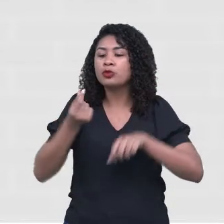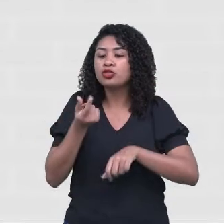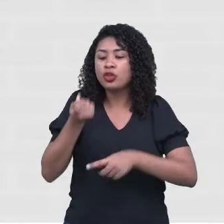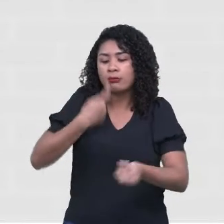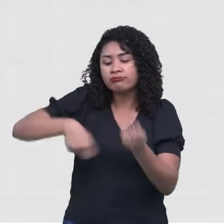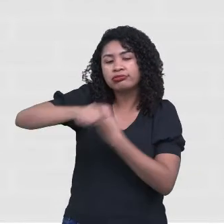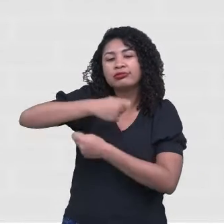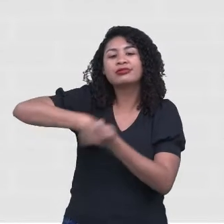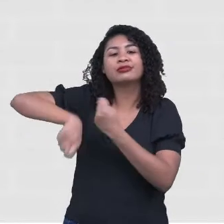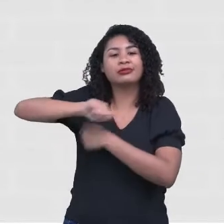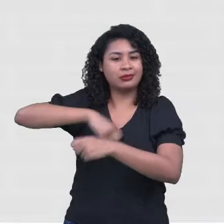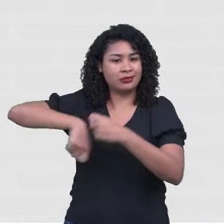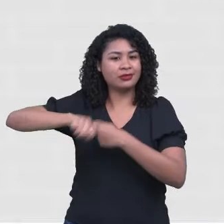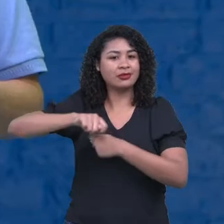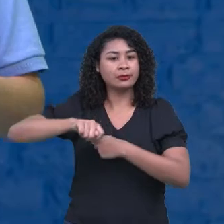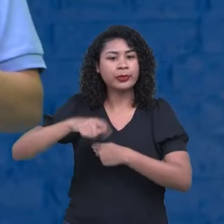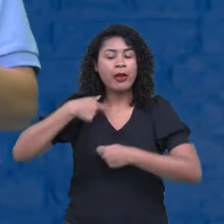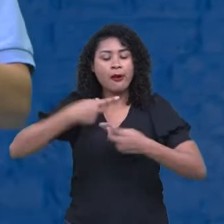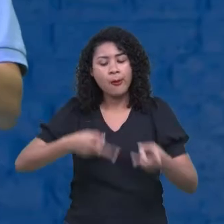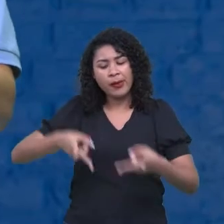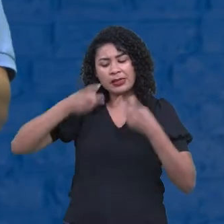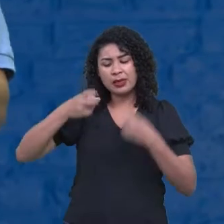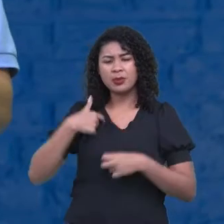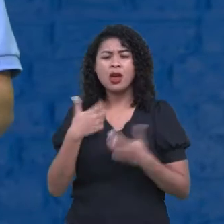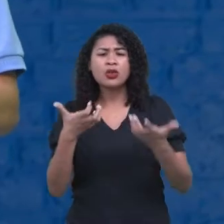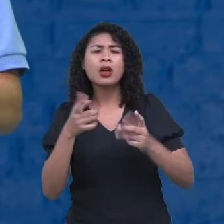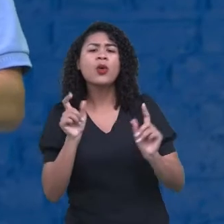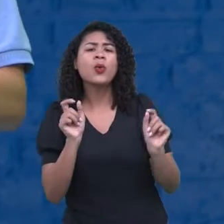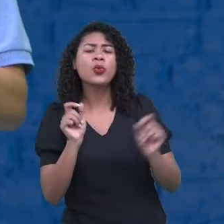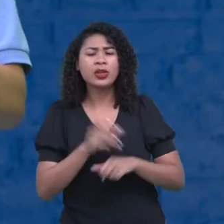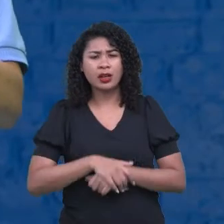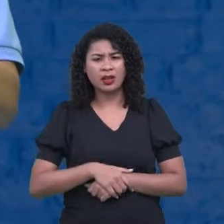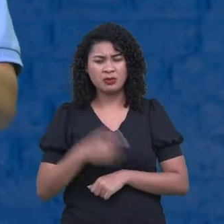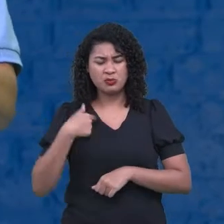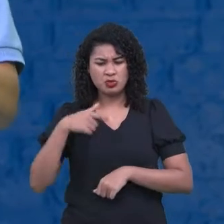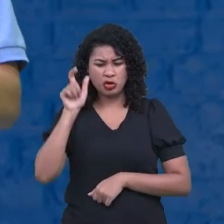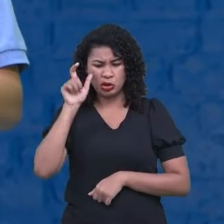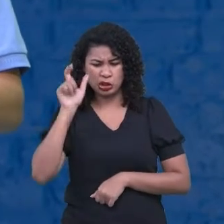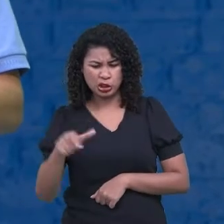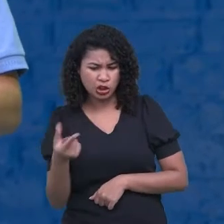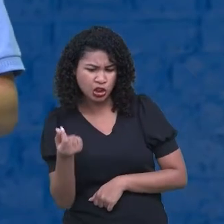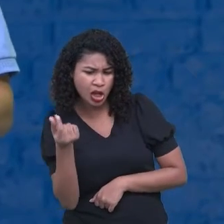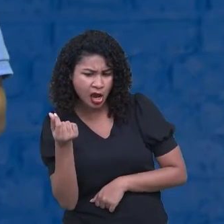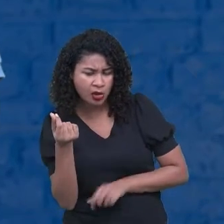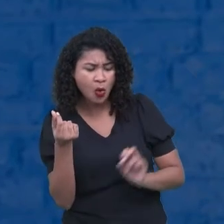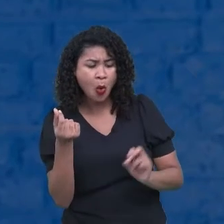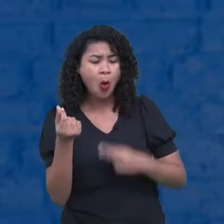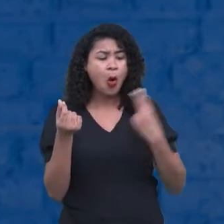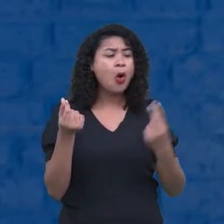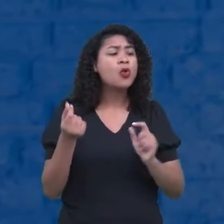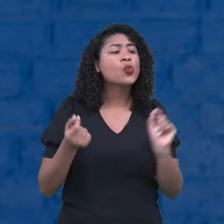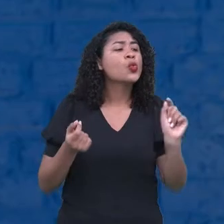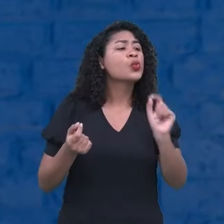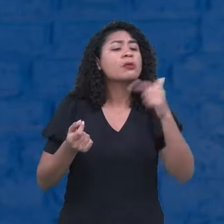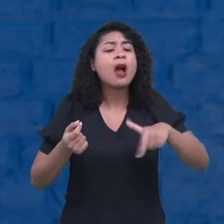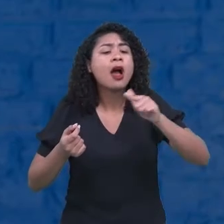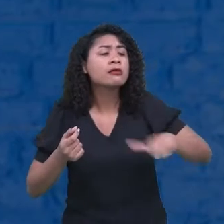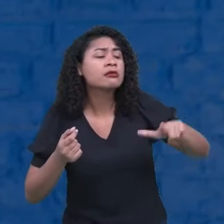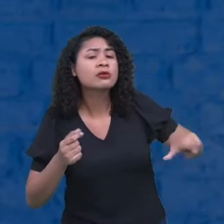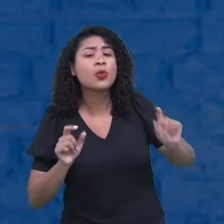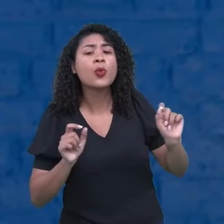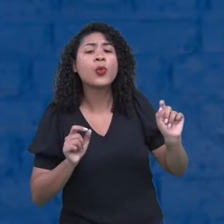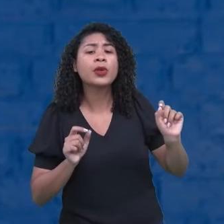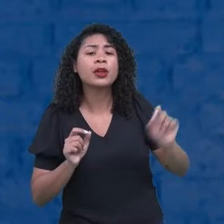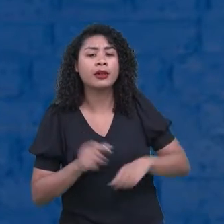e vejo o que eu quero. Eu estou visando somente o dinheiro? Eu estou visando o quê? Mas eu também faço como eu posso